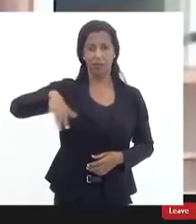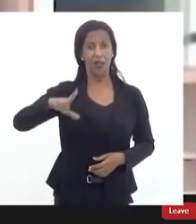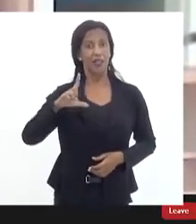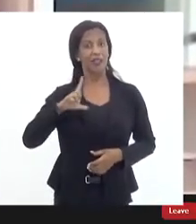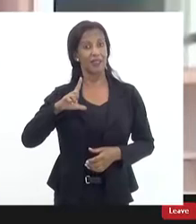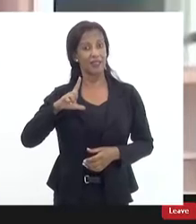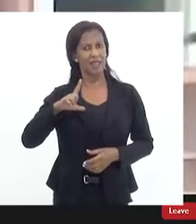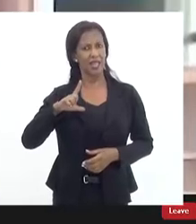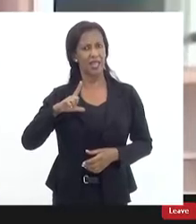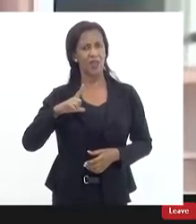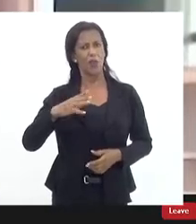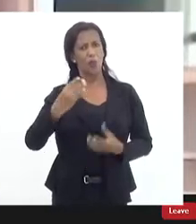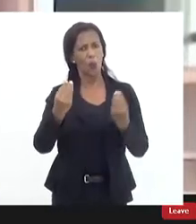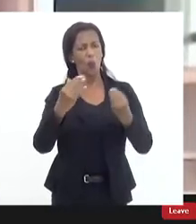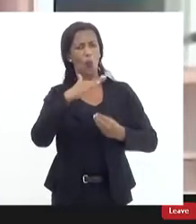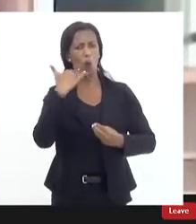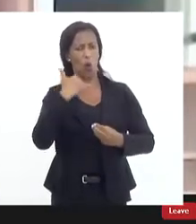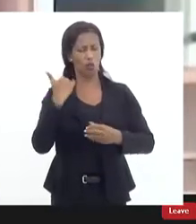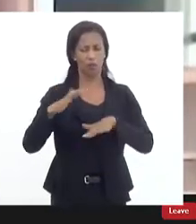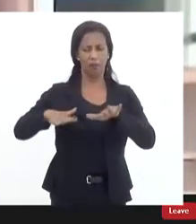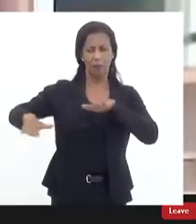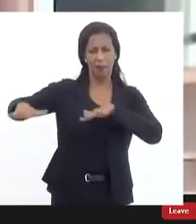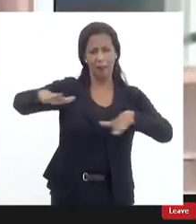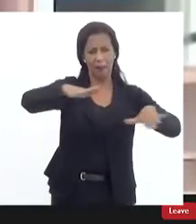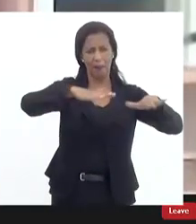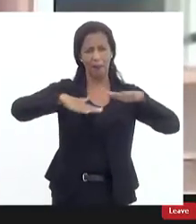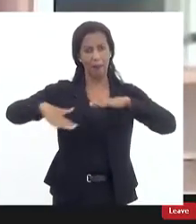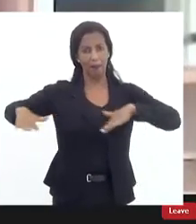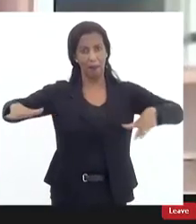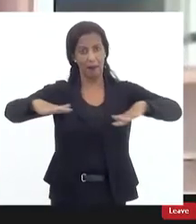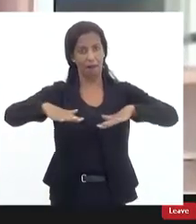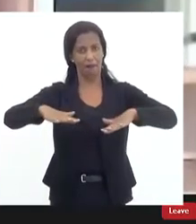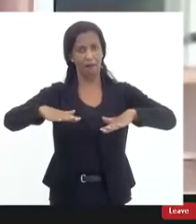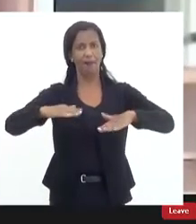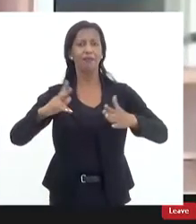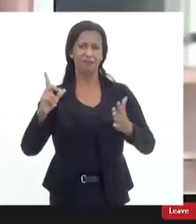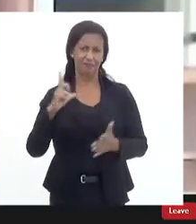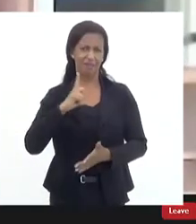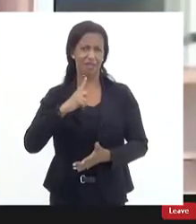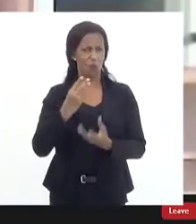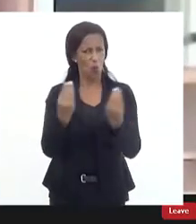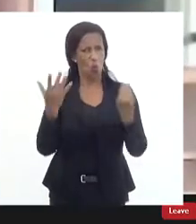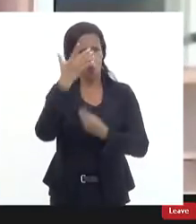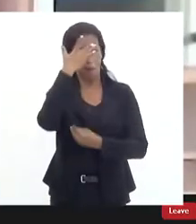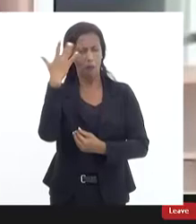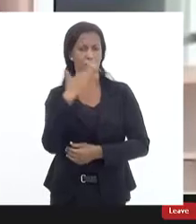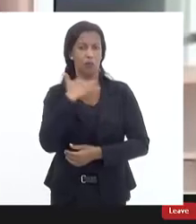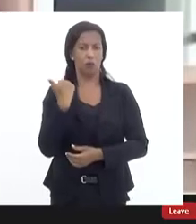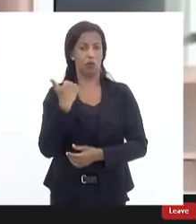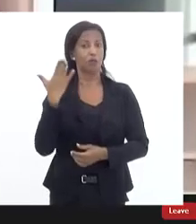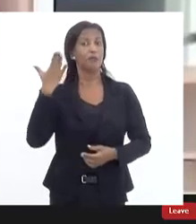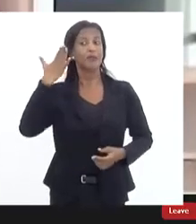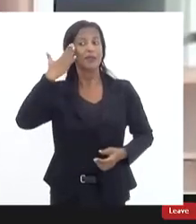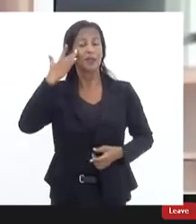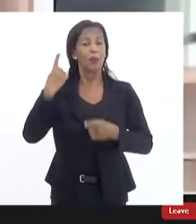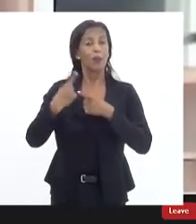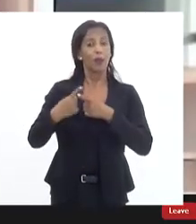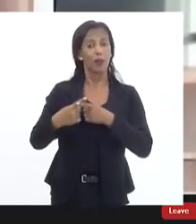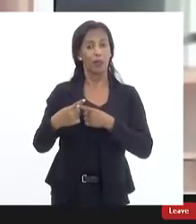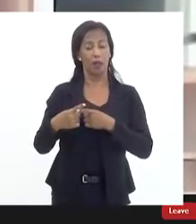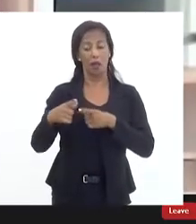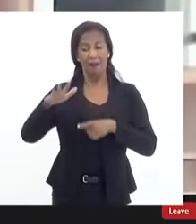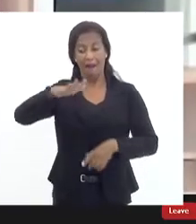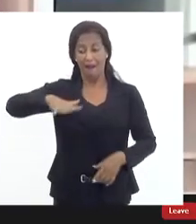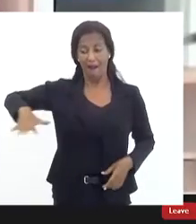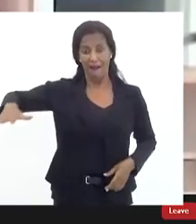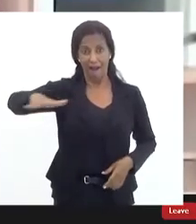de letalidade mas a gente tem que ir além dessa afirmativa para entender o porquê por exemplo a área do 41 é uma